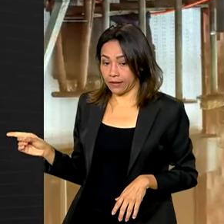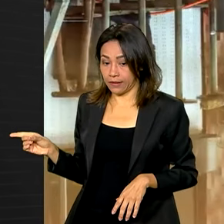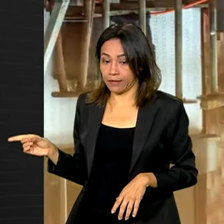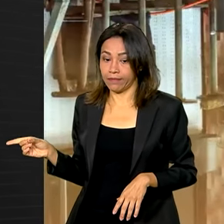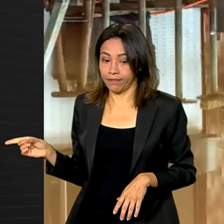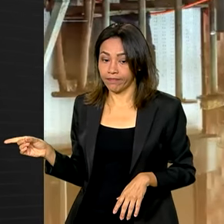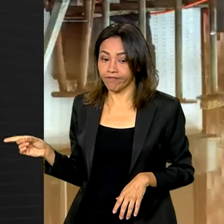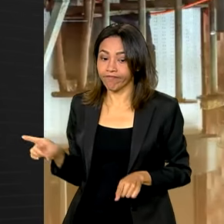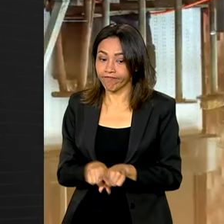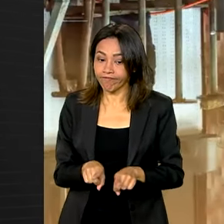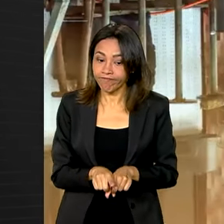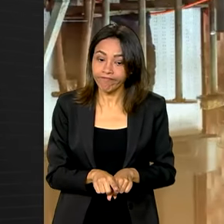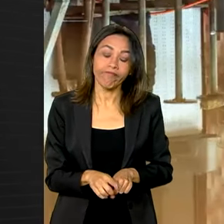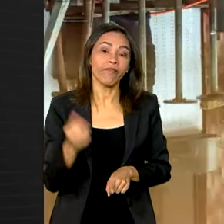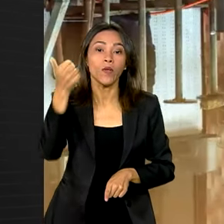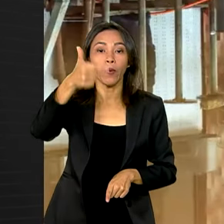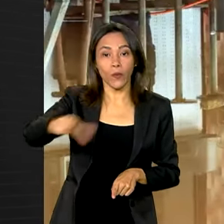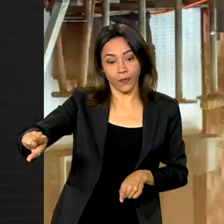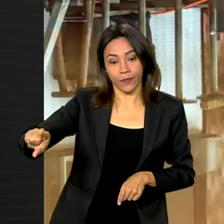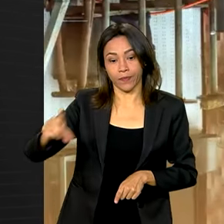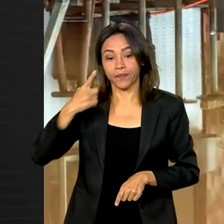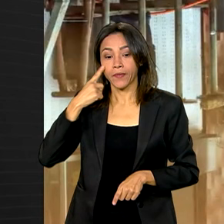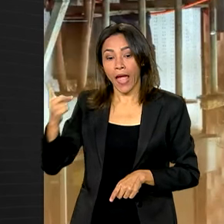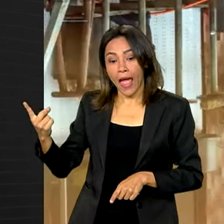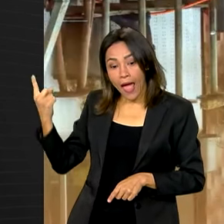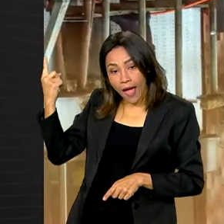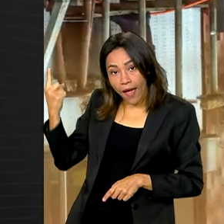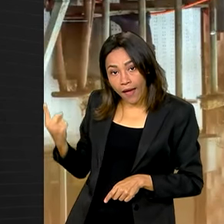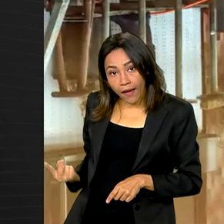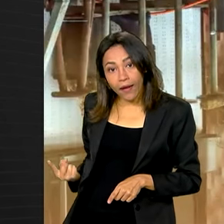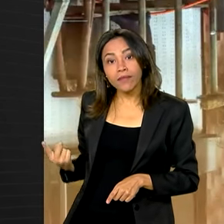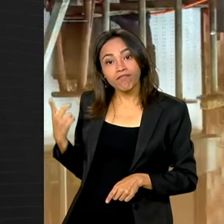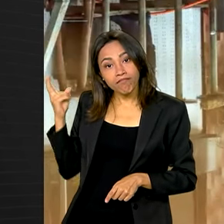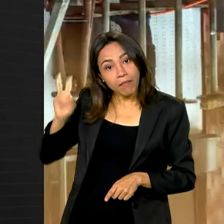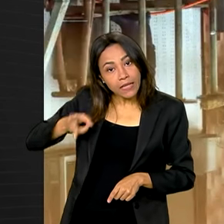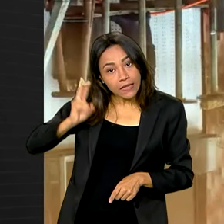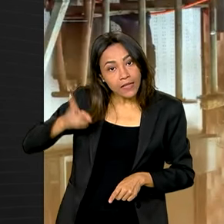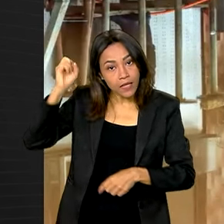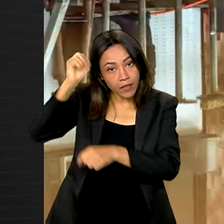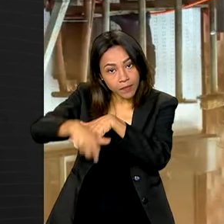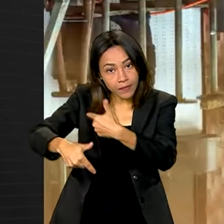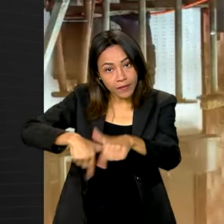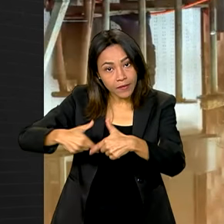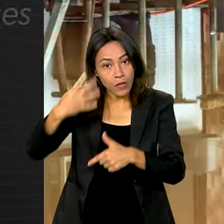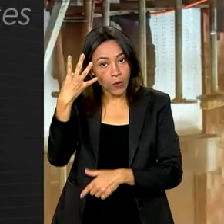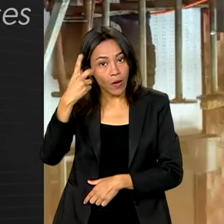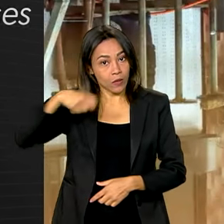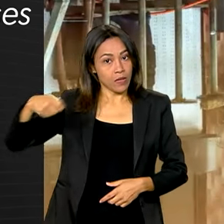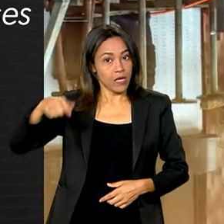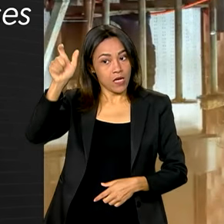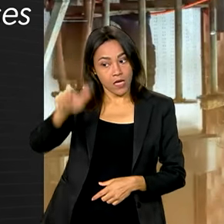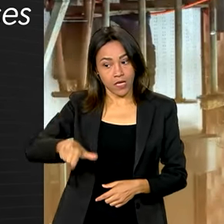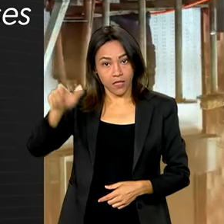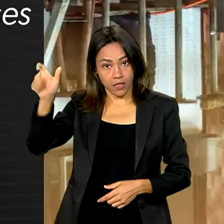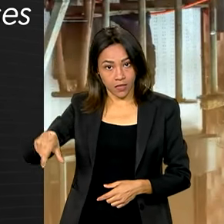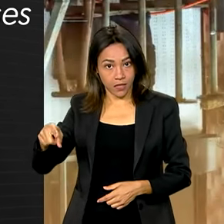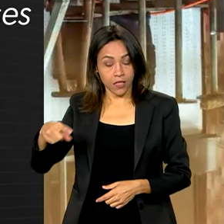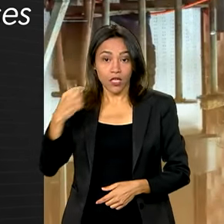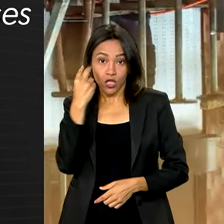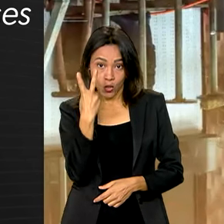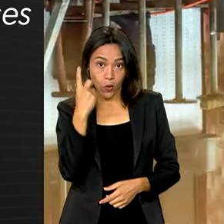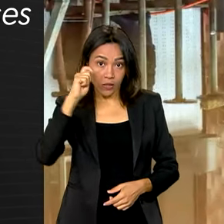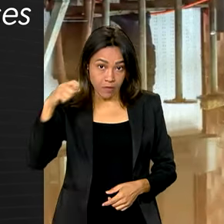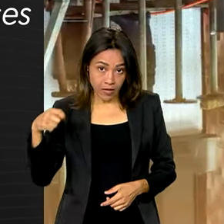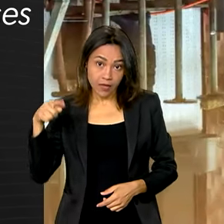do estabelecimento. Em contrapartida, elas terão que manter o emprego dos trabalhadores quatro meses, sendo que os dois primeiros meses